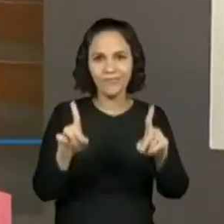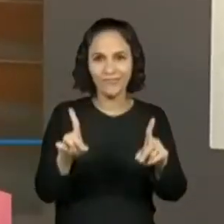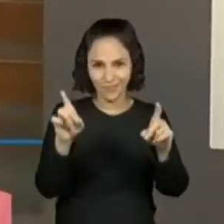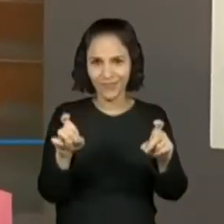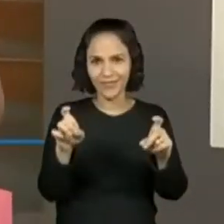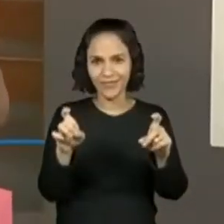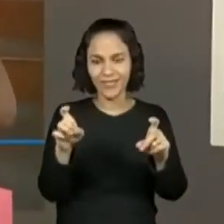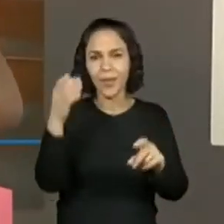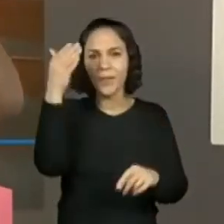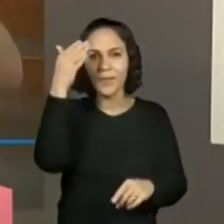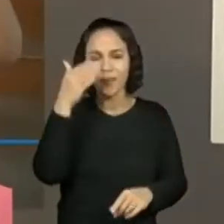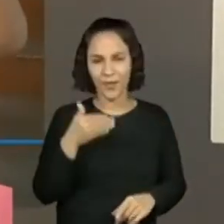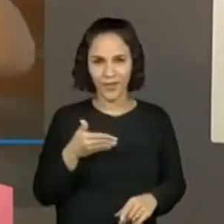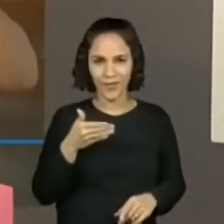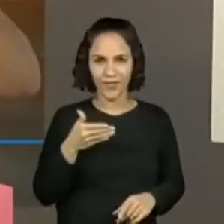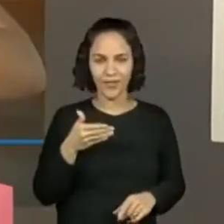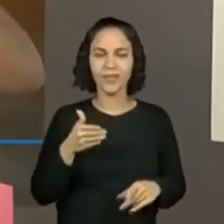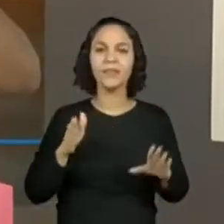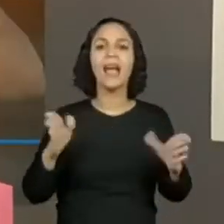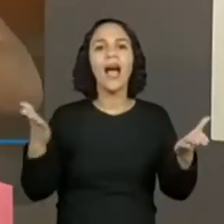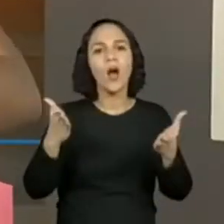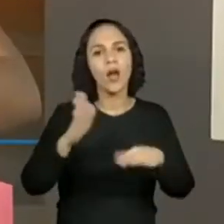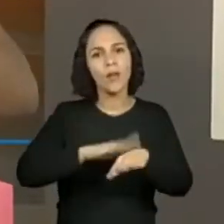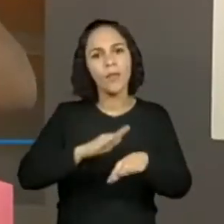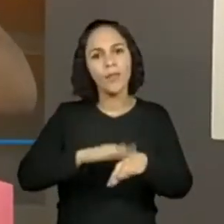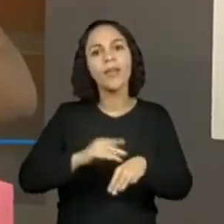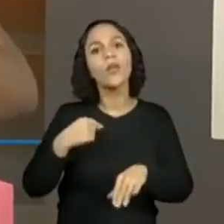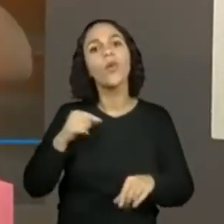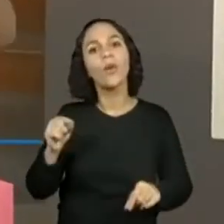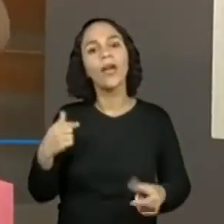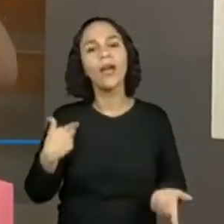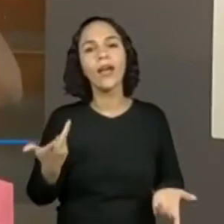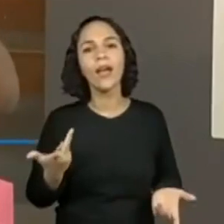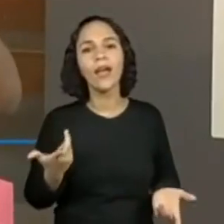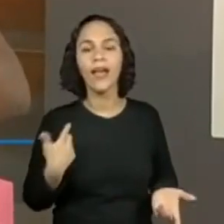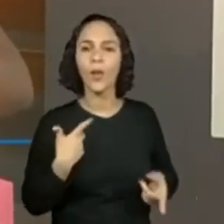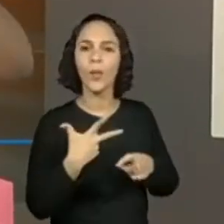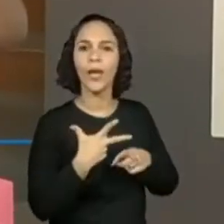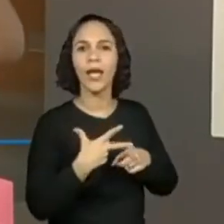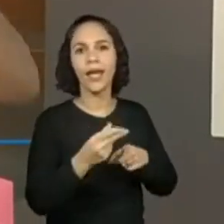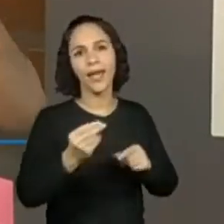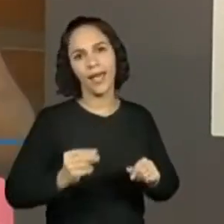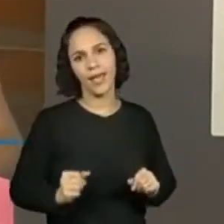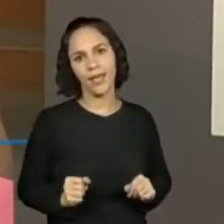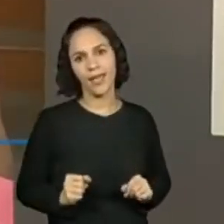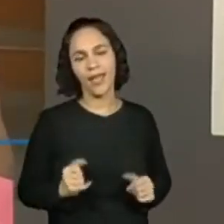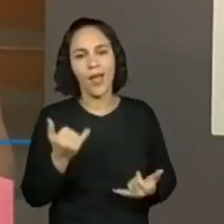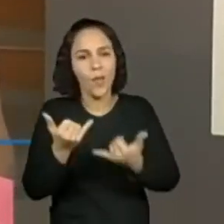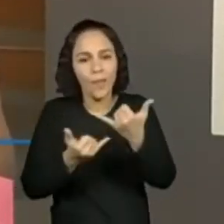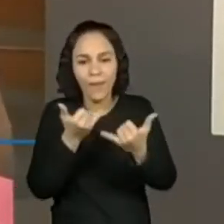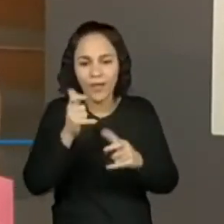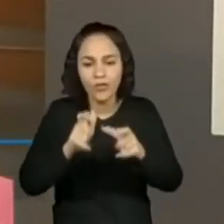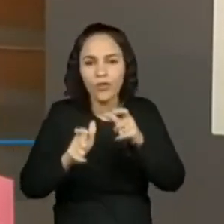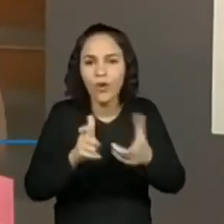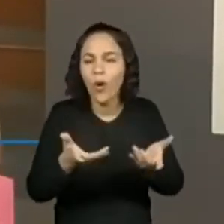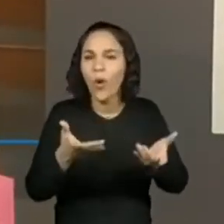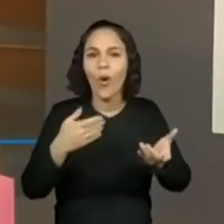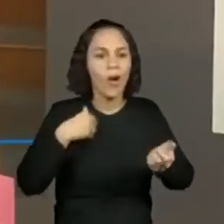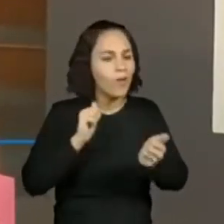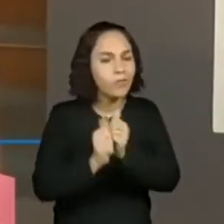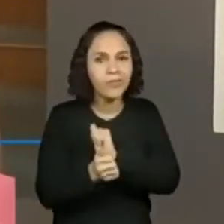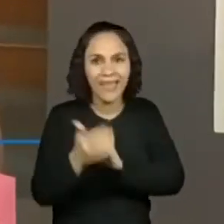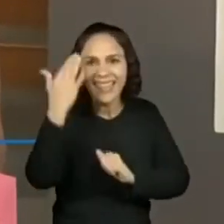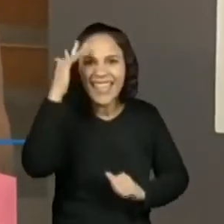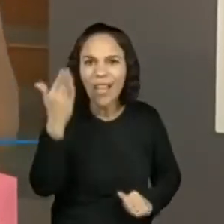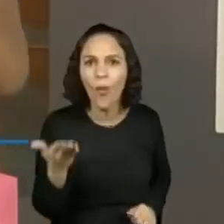vou agir com naturalidade neste momento. Neste momento, eu o quê? Eu o quê? Ganhei um jogo. Vocês